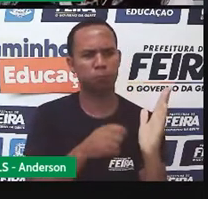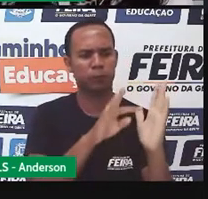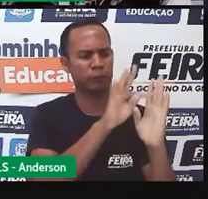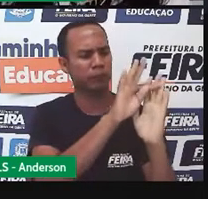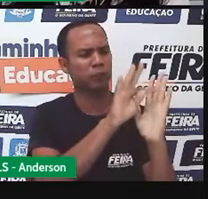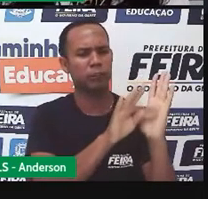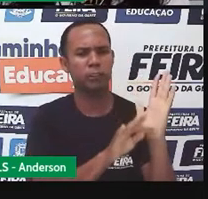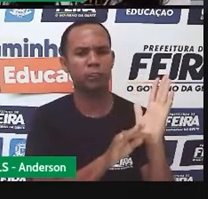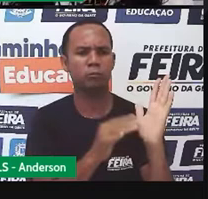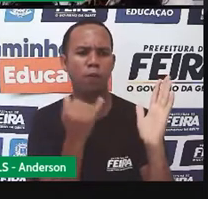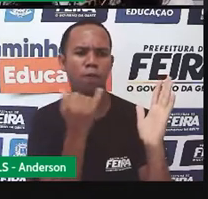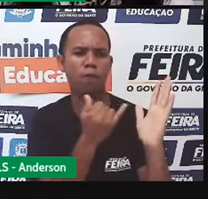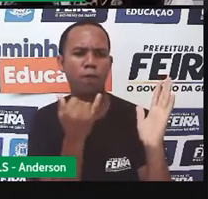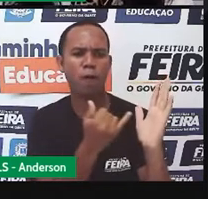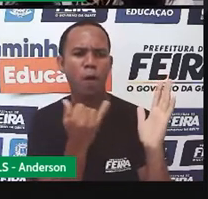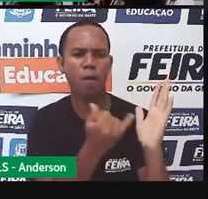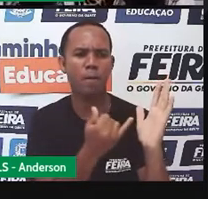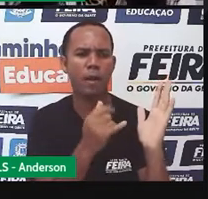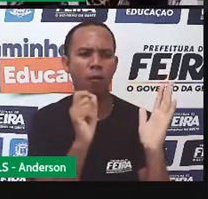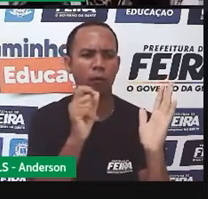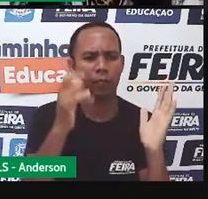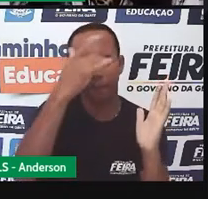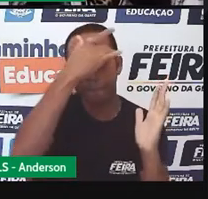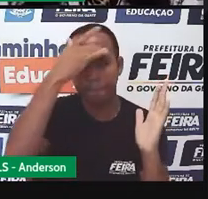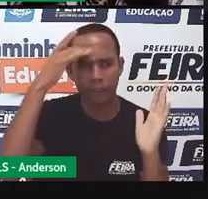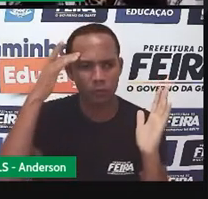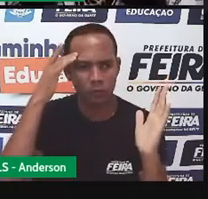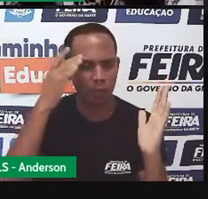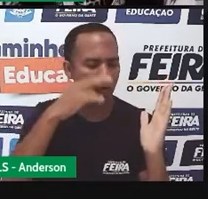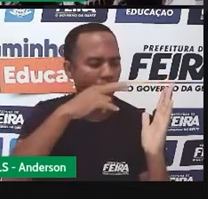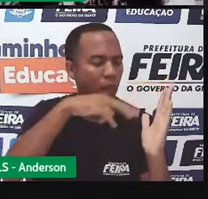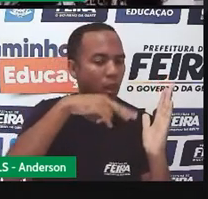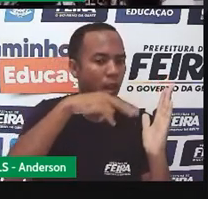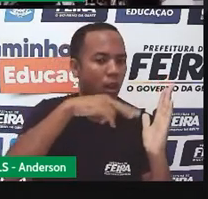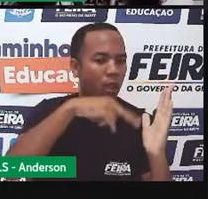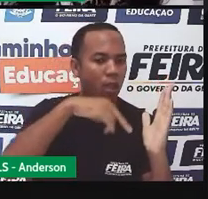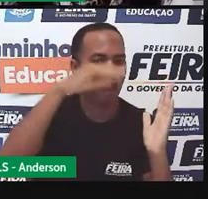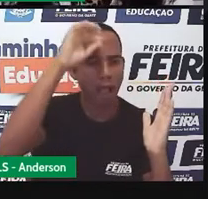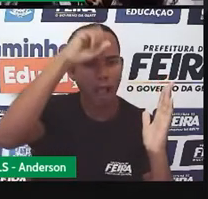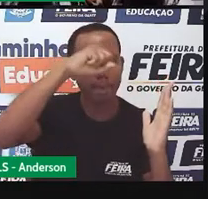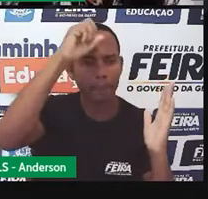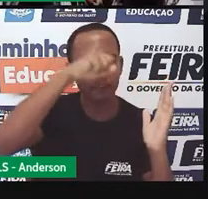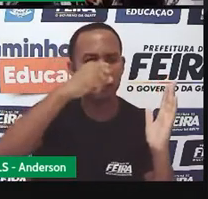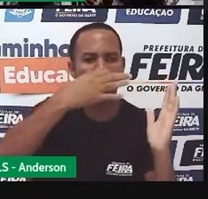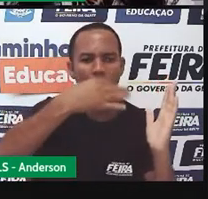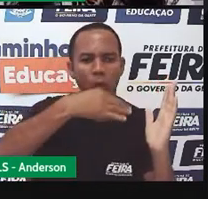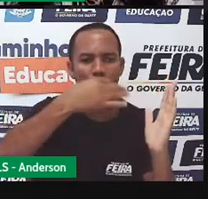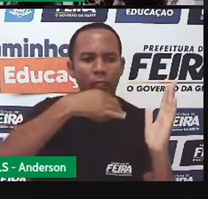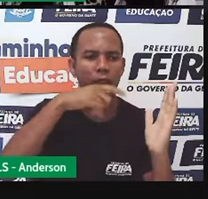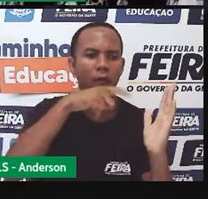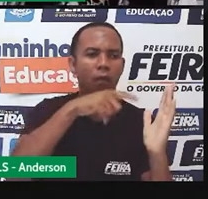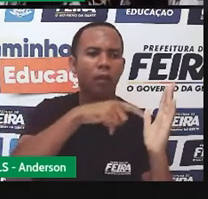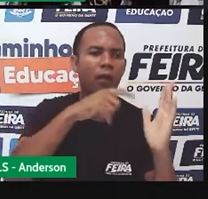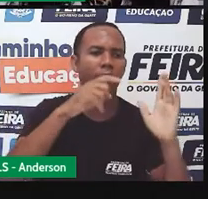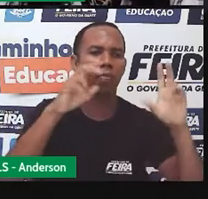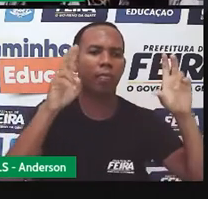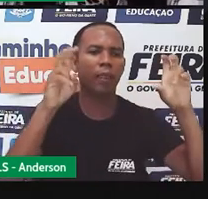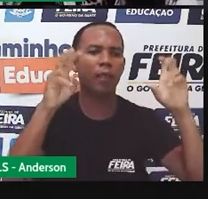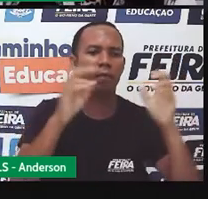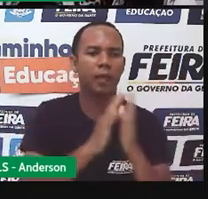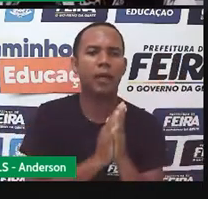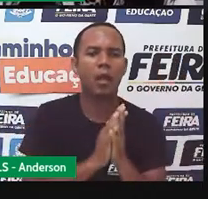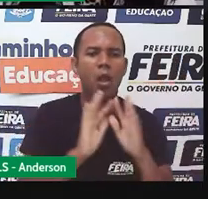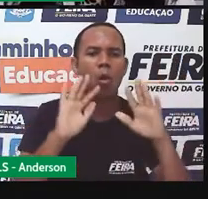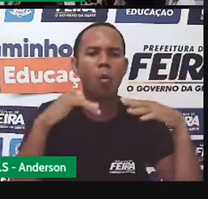informativo, capaz de fazer os leitores criarem uma opinião sobre o assunto. A função